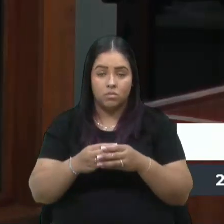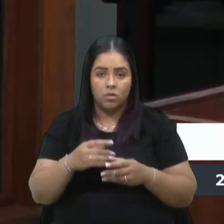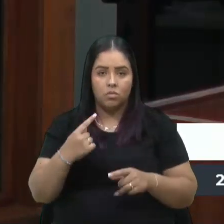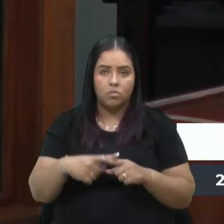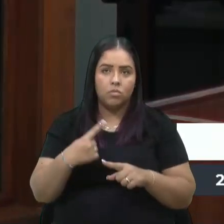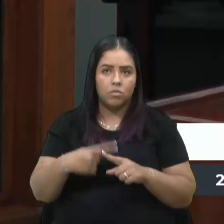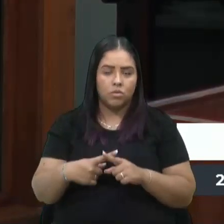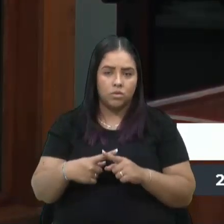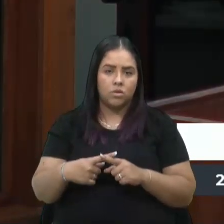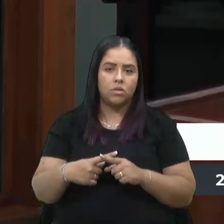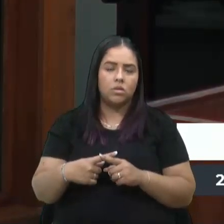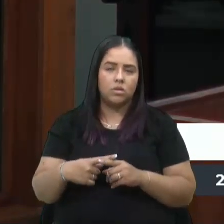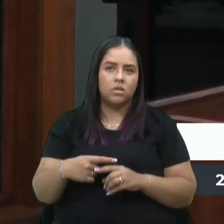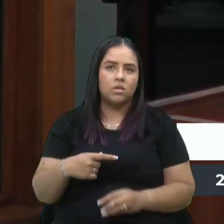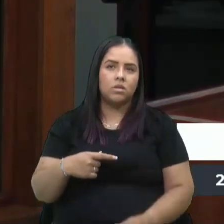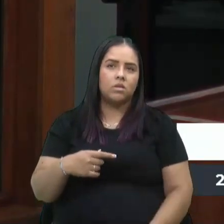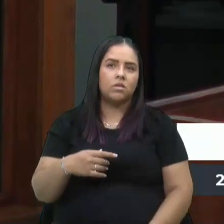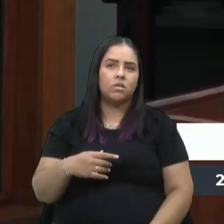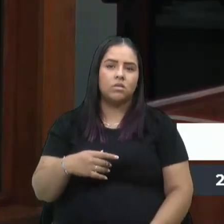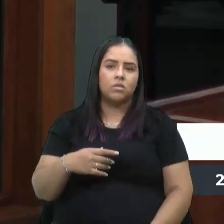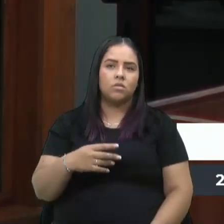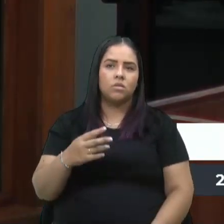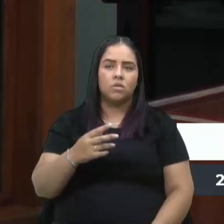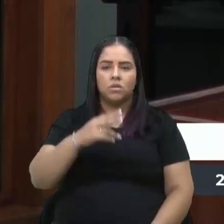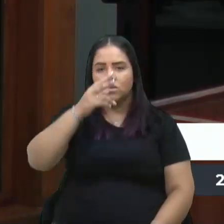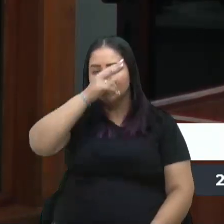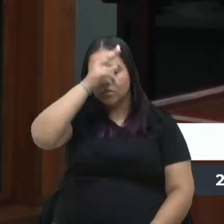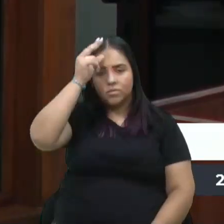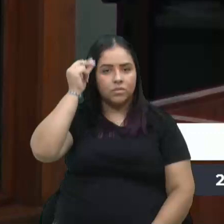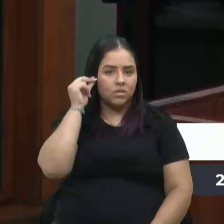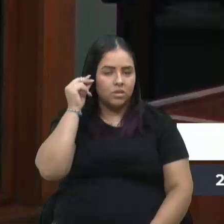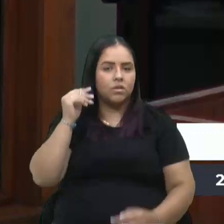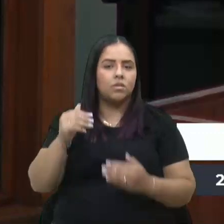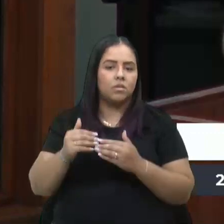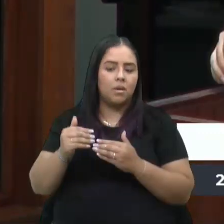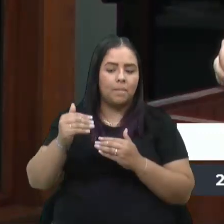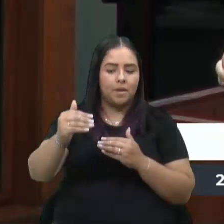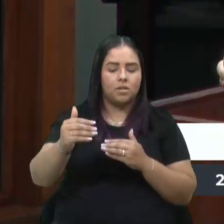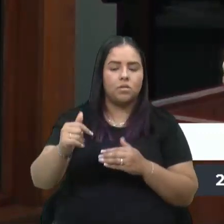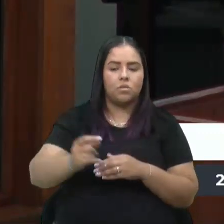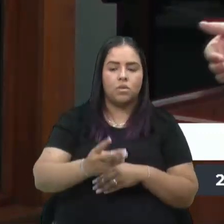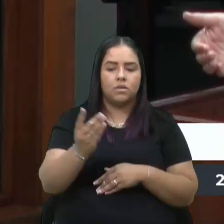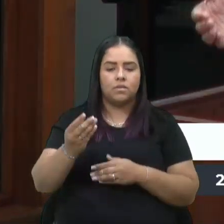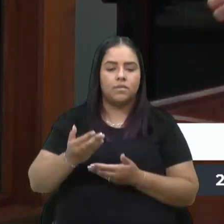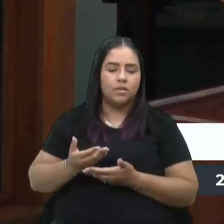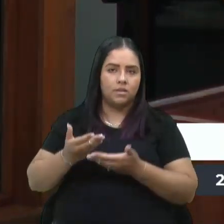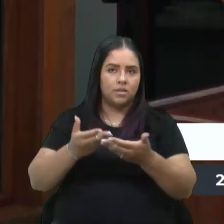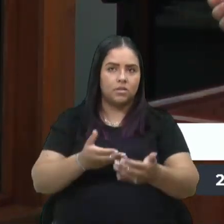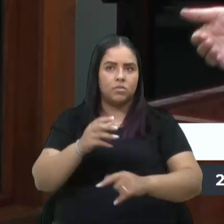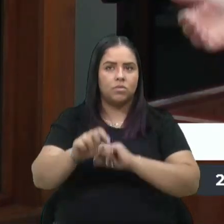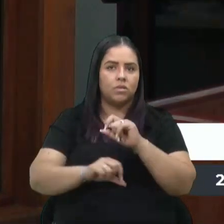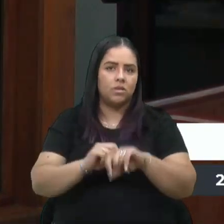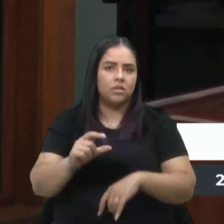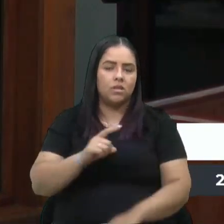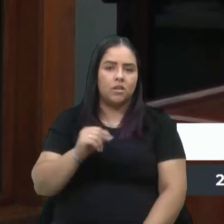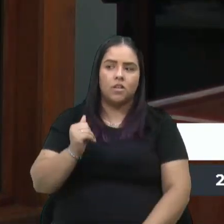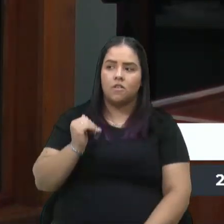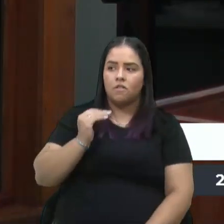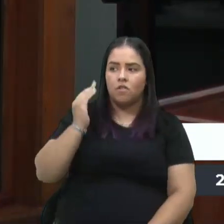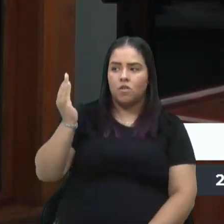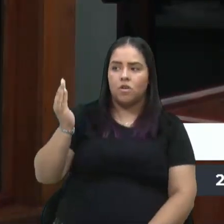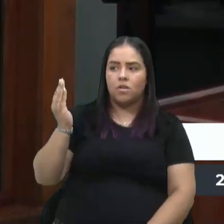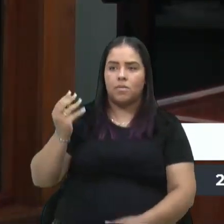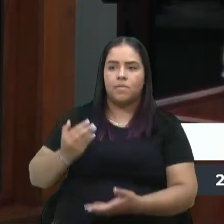quando os municípios passam os números de visitantes, inclusive os que vêm de fora para